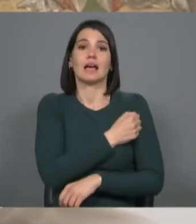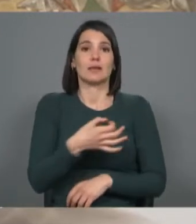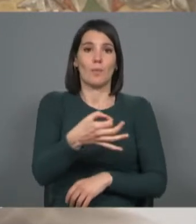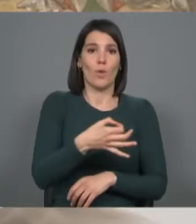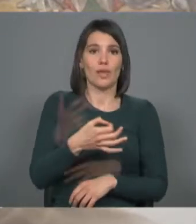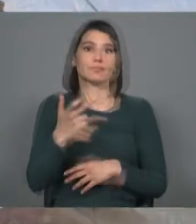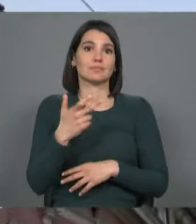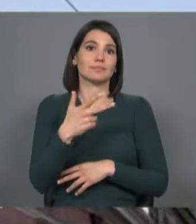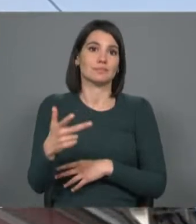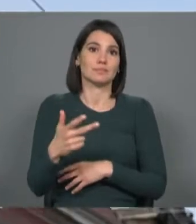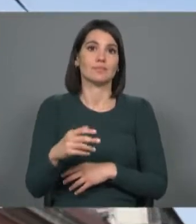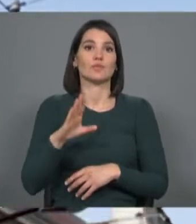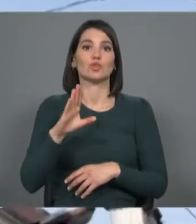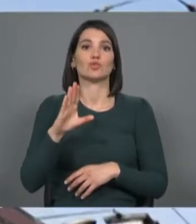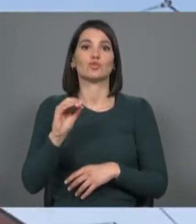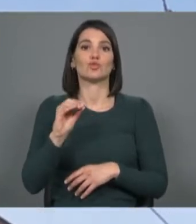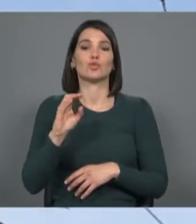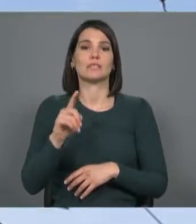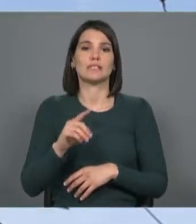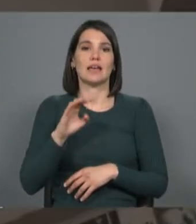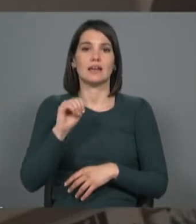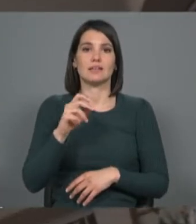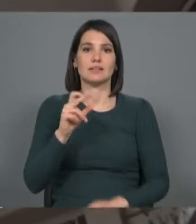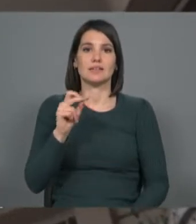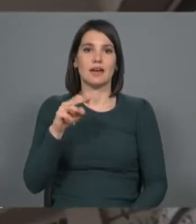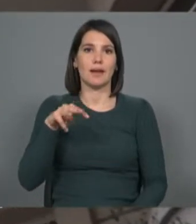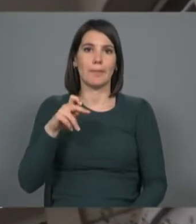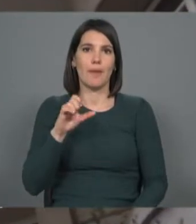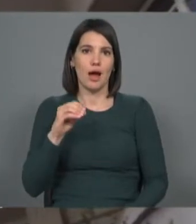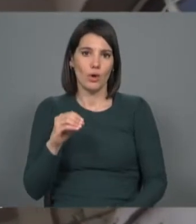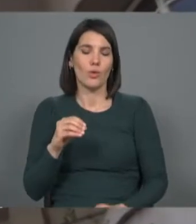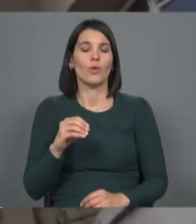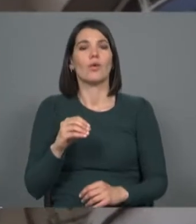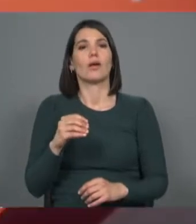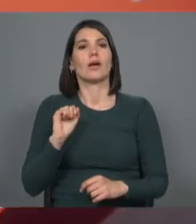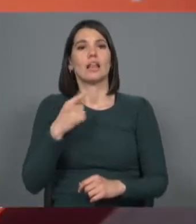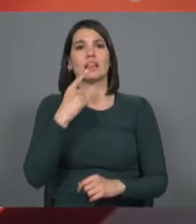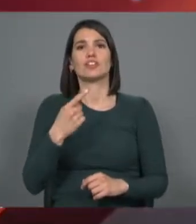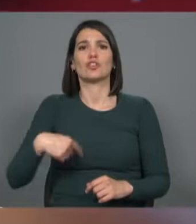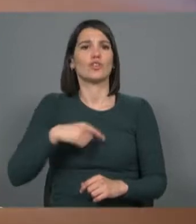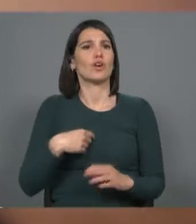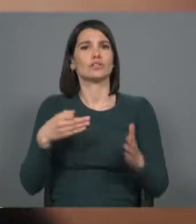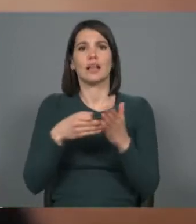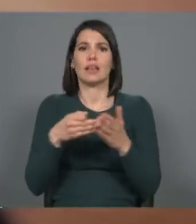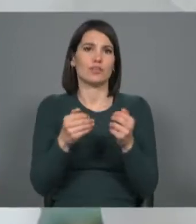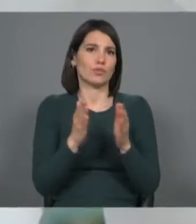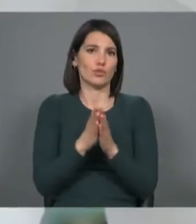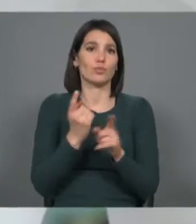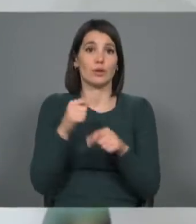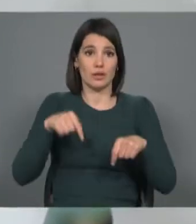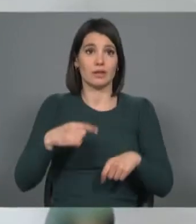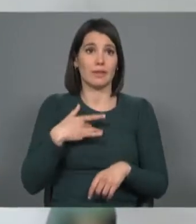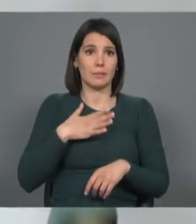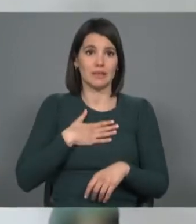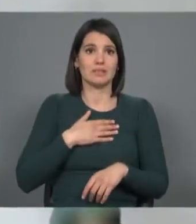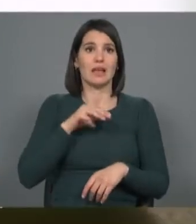a Imprensa Nacional. Todos nós somos clientes da Imprensa Nacional Casa da Moeda. Porquê? Porque a INCM conjuga no seu universo um conjunto de